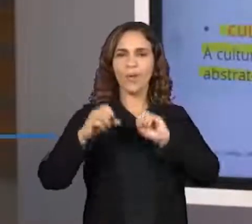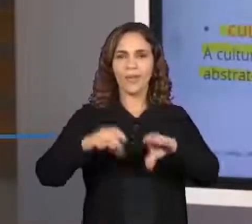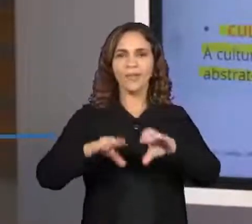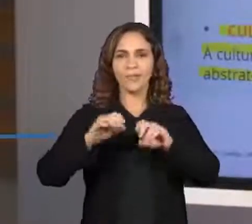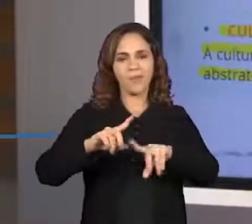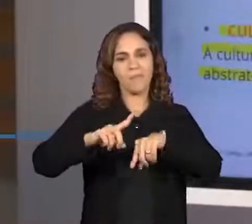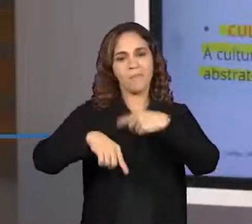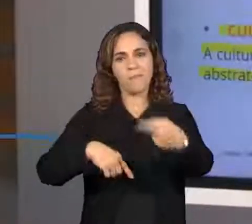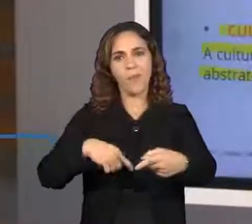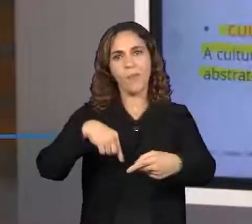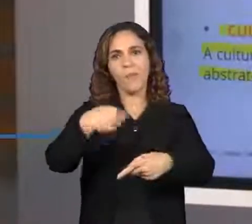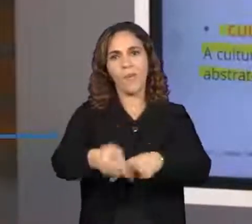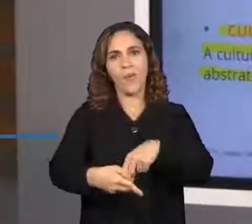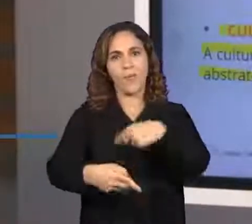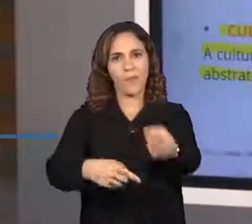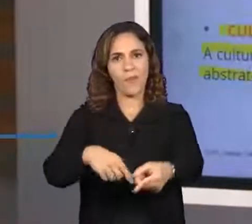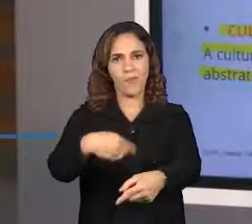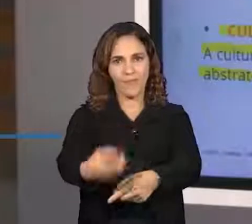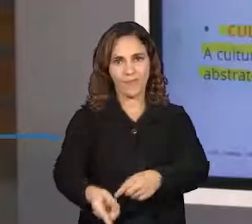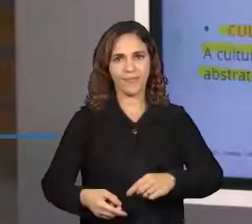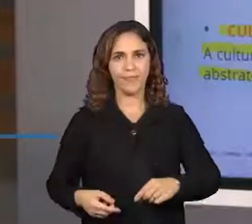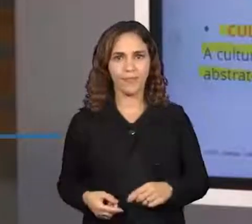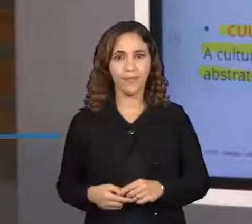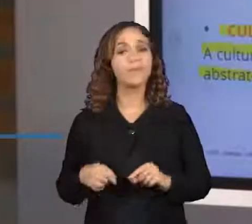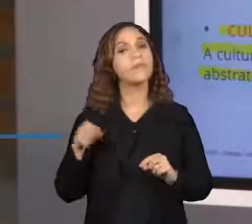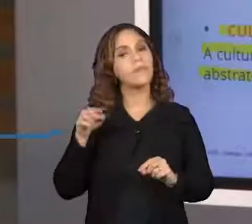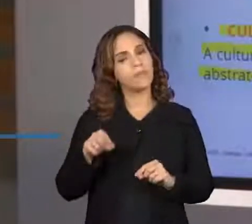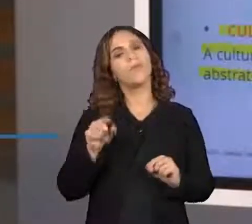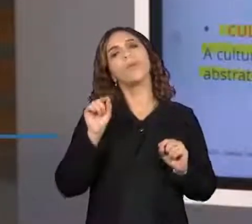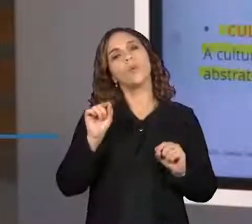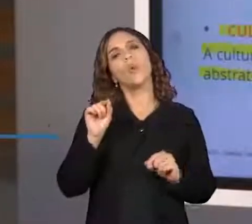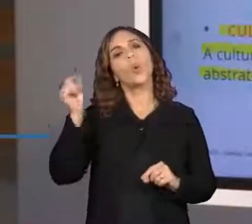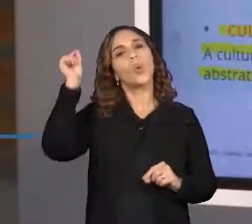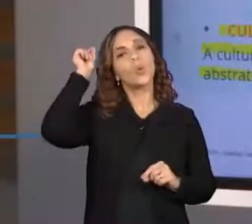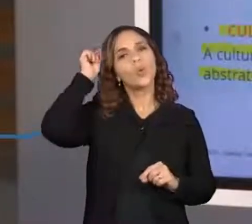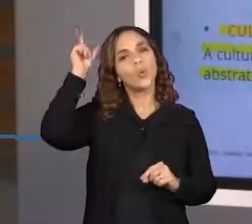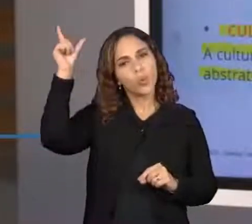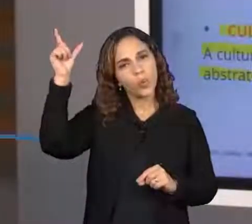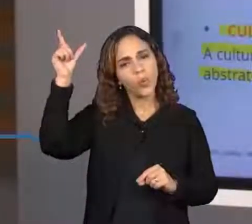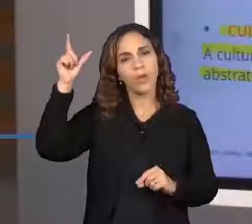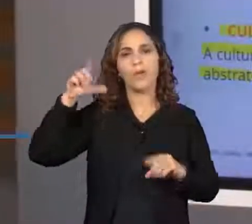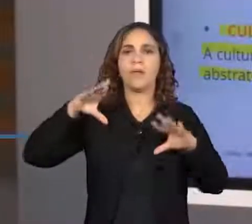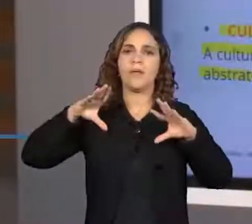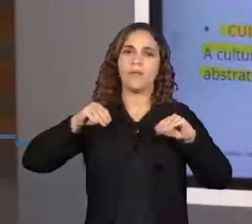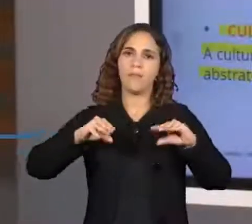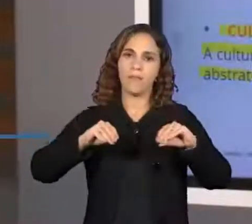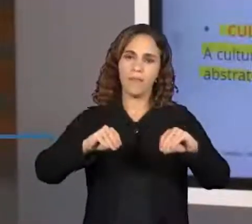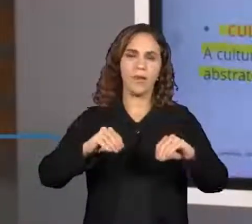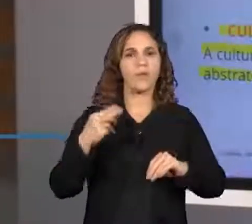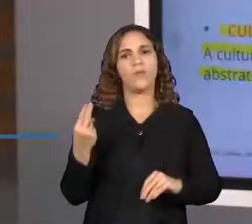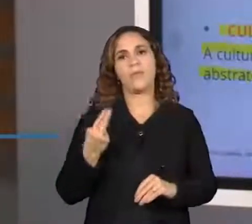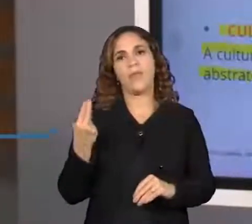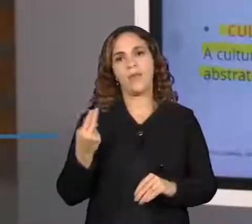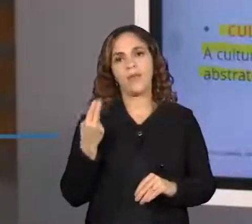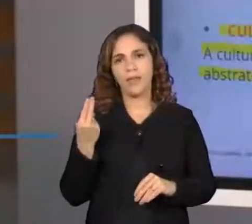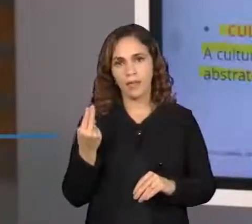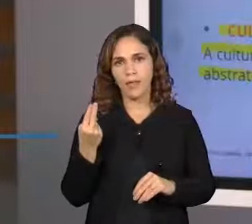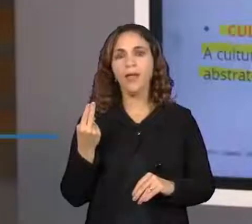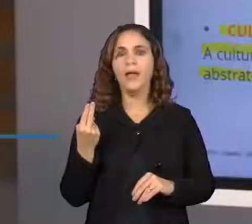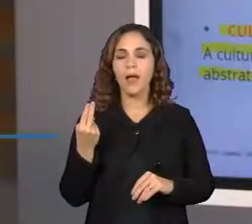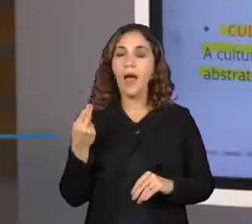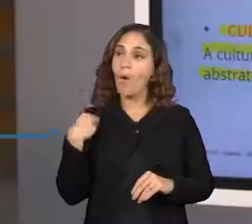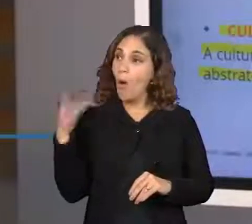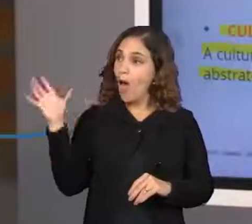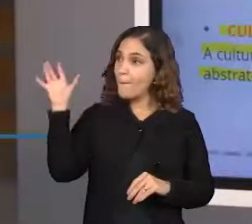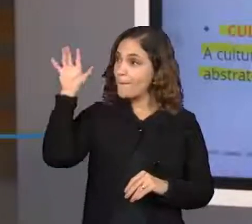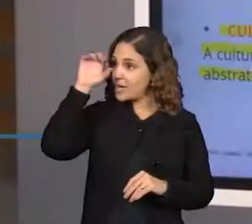dele. Então, são culturas imateriais. Não são tocáveis, mas a gente aprende e divide com